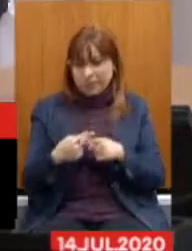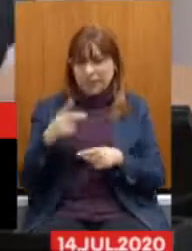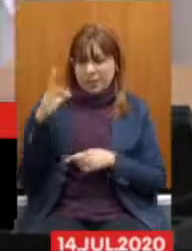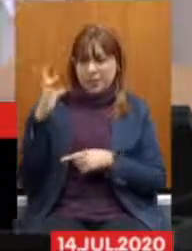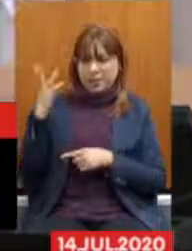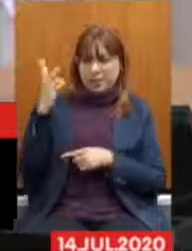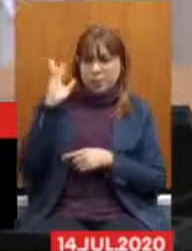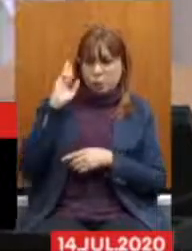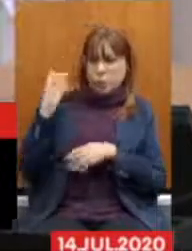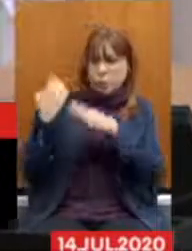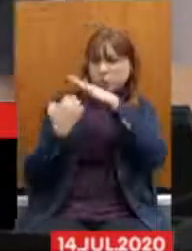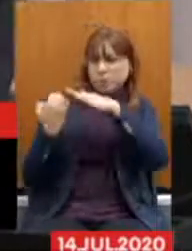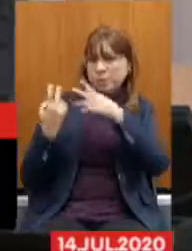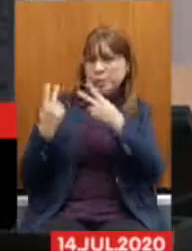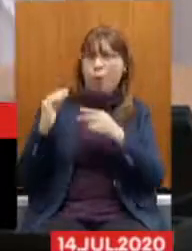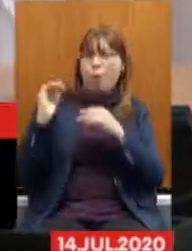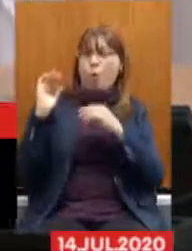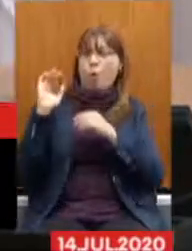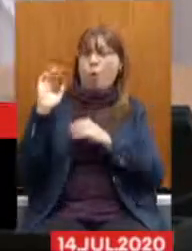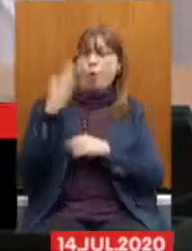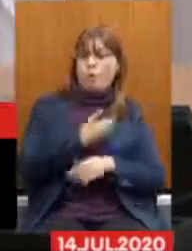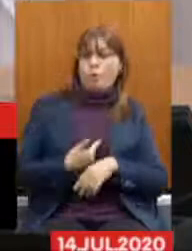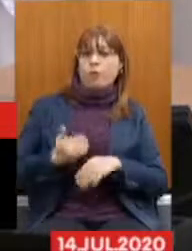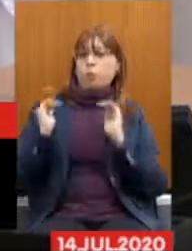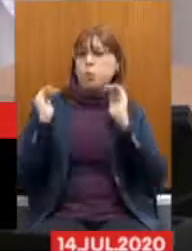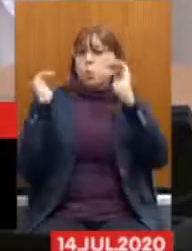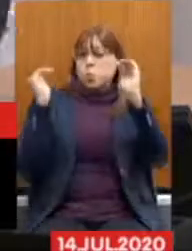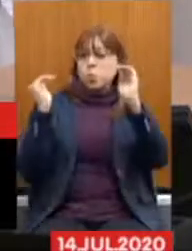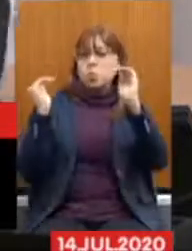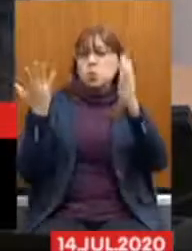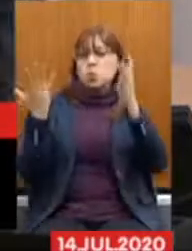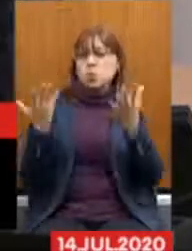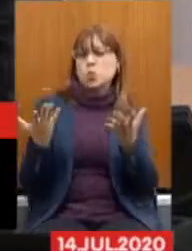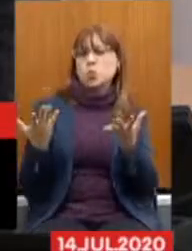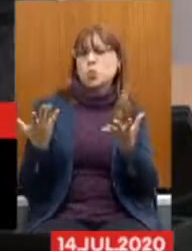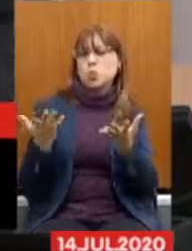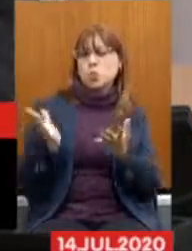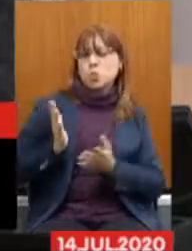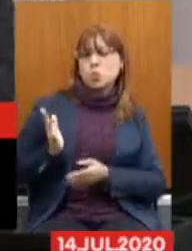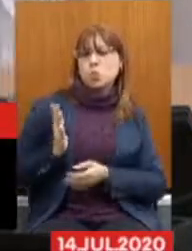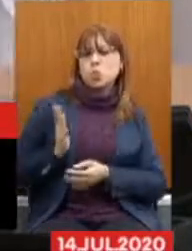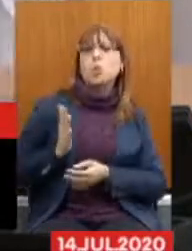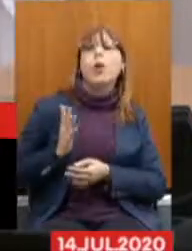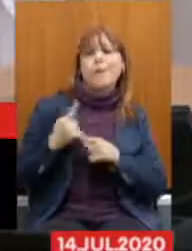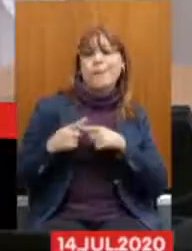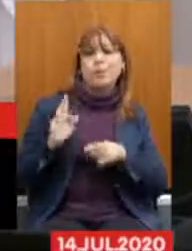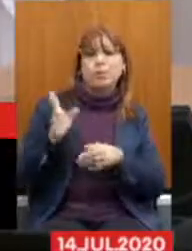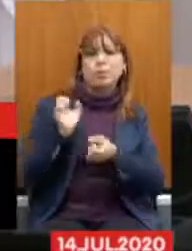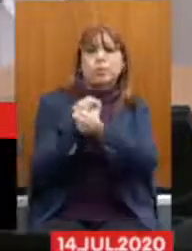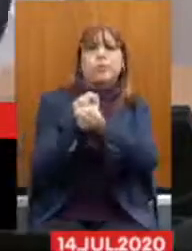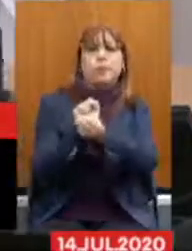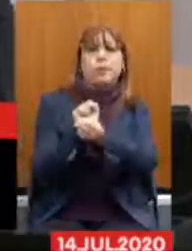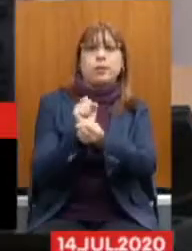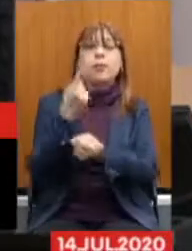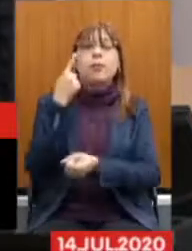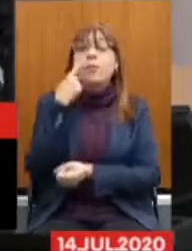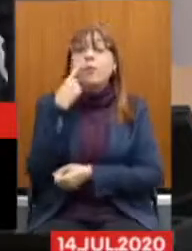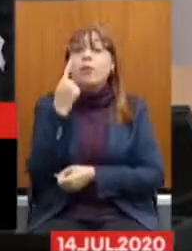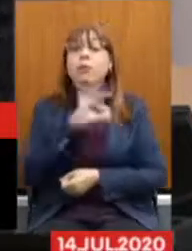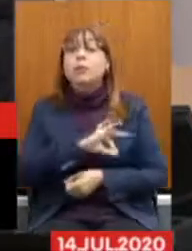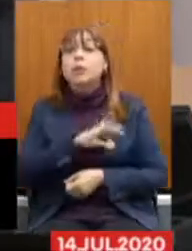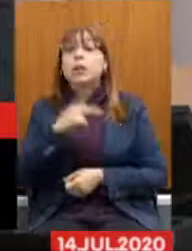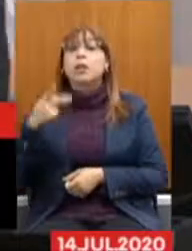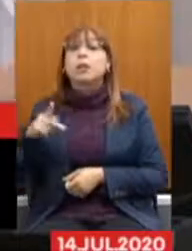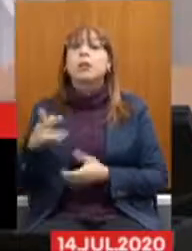governador, chegam no topo da riqueza, é porque ele escravizou os trabalhadores que trabalham para ele. Pergunta quanto que é o salário de um